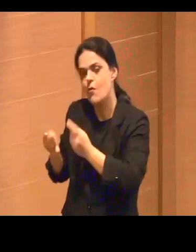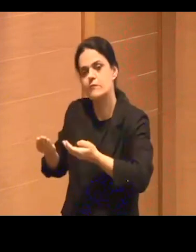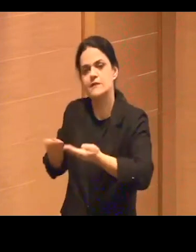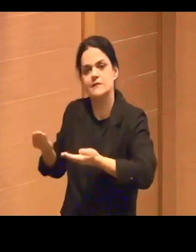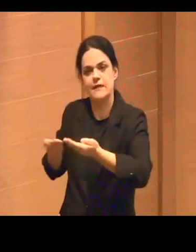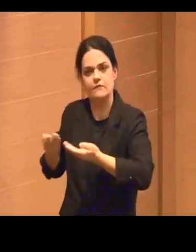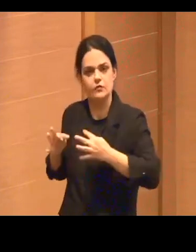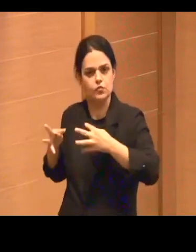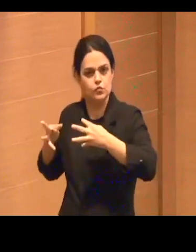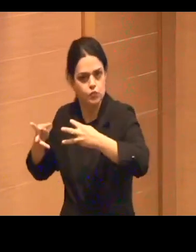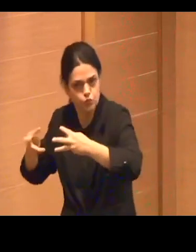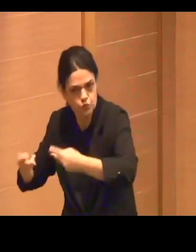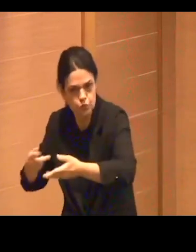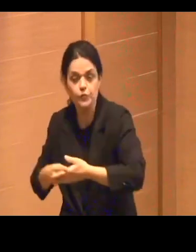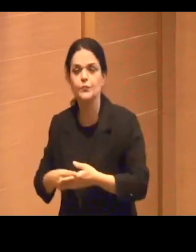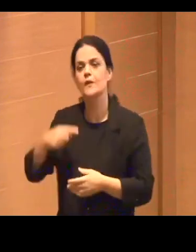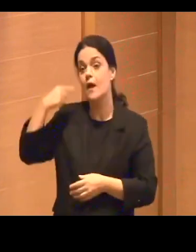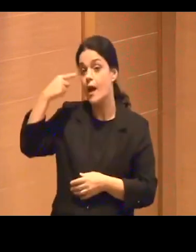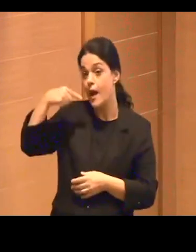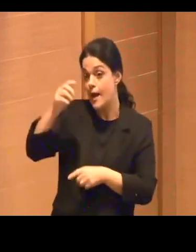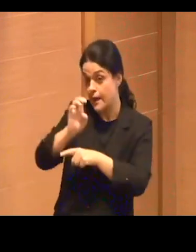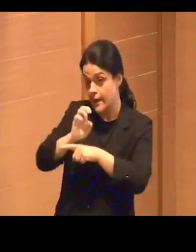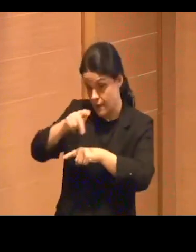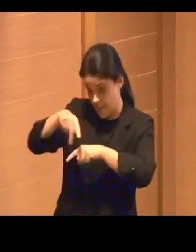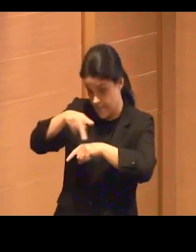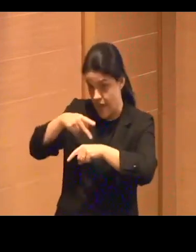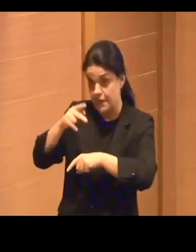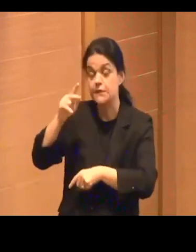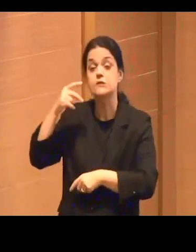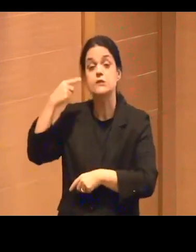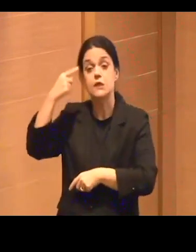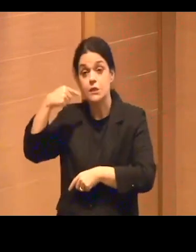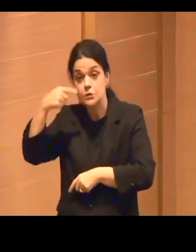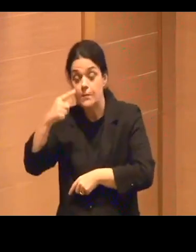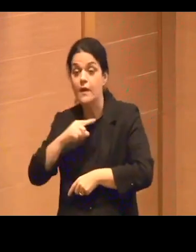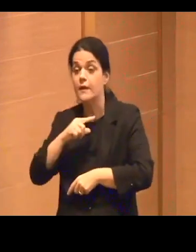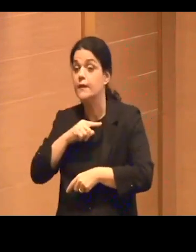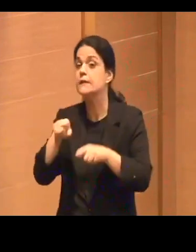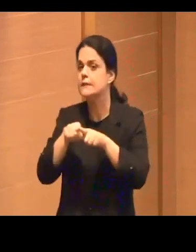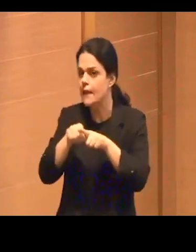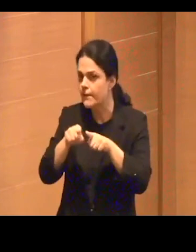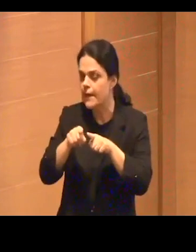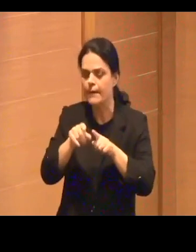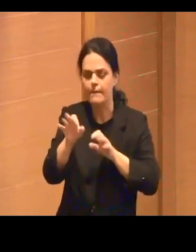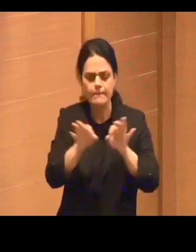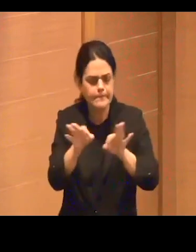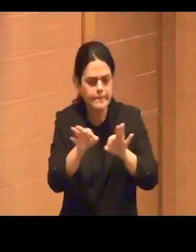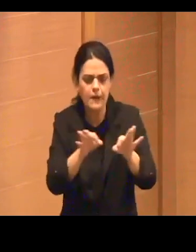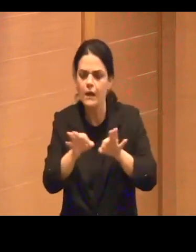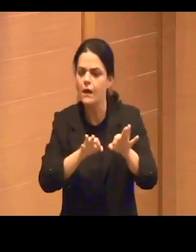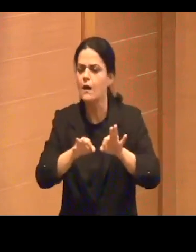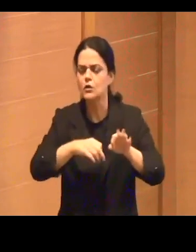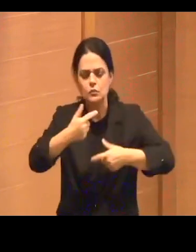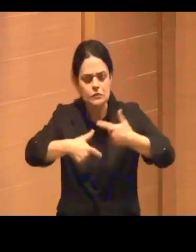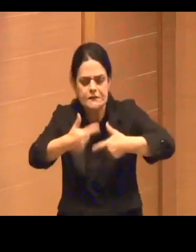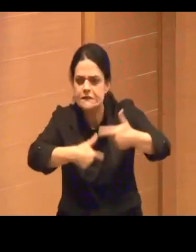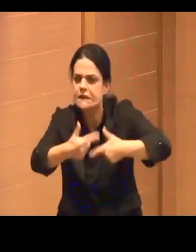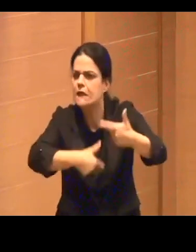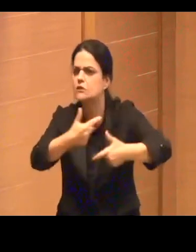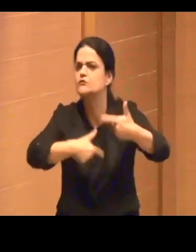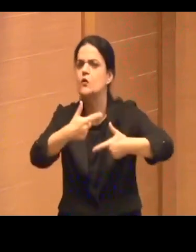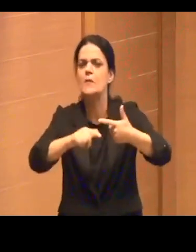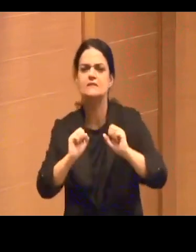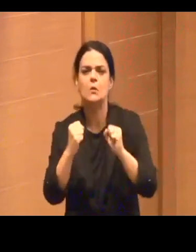Espanha, como um todo, fazendo um plano de recuperação, transformação e resiliência pós-pandemia, para poder ver